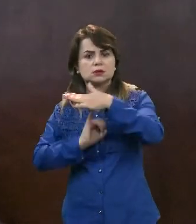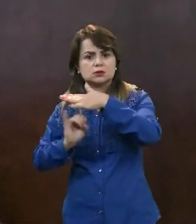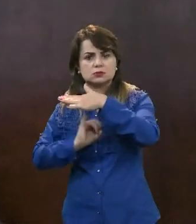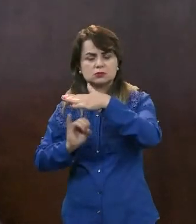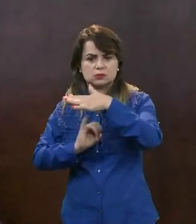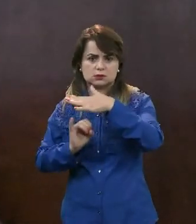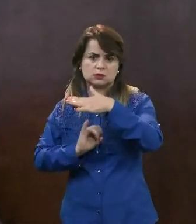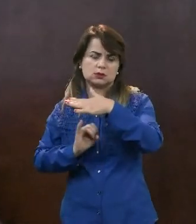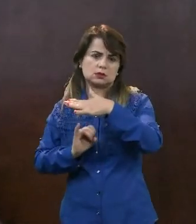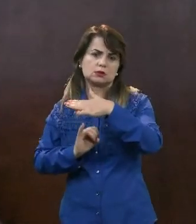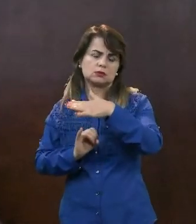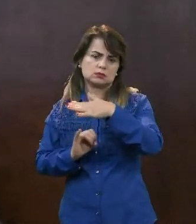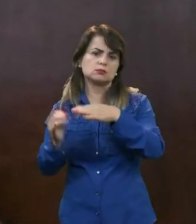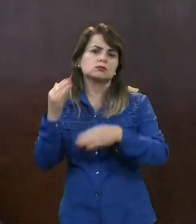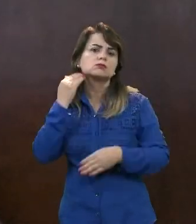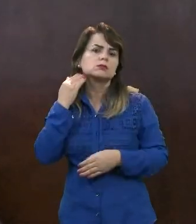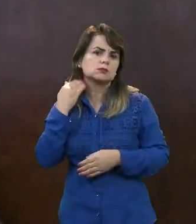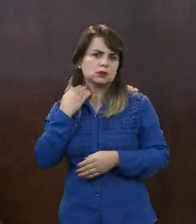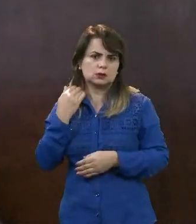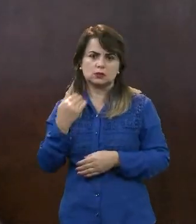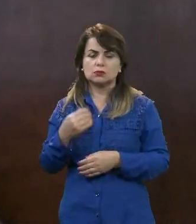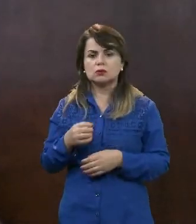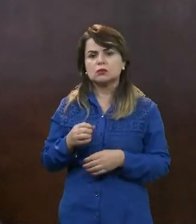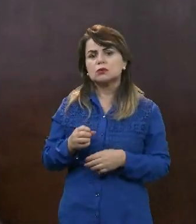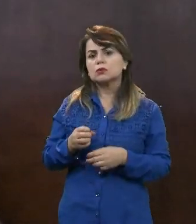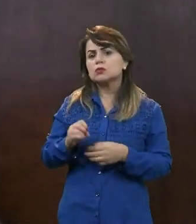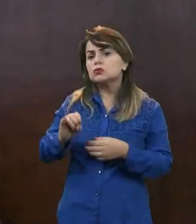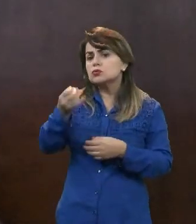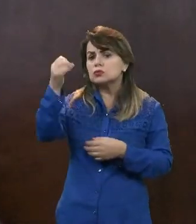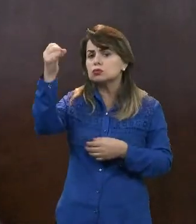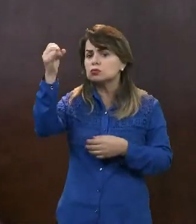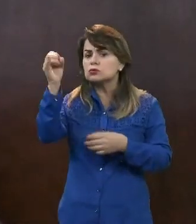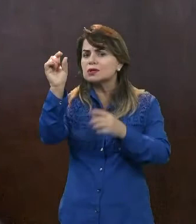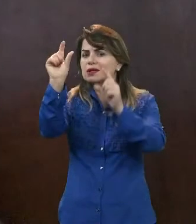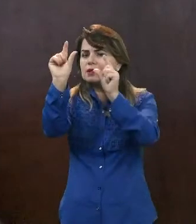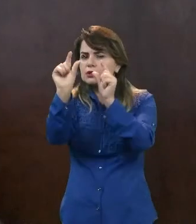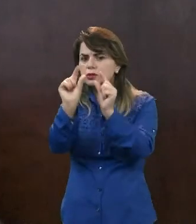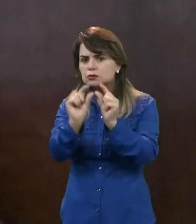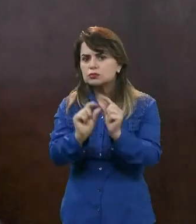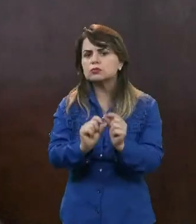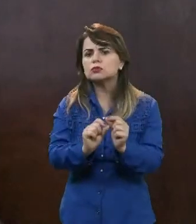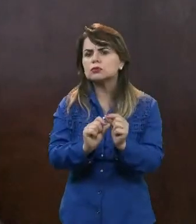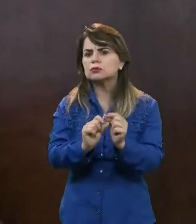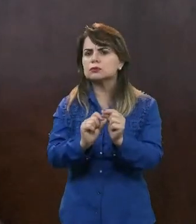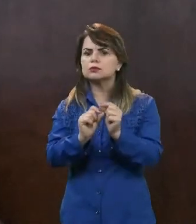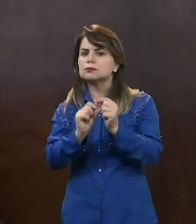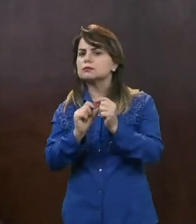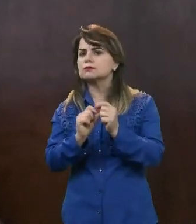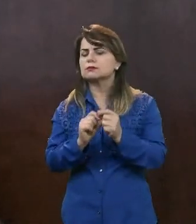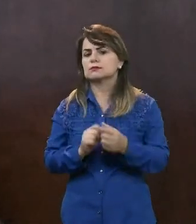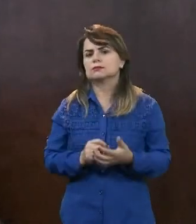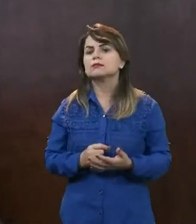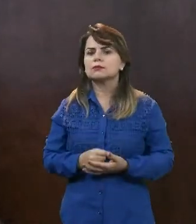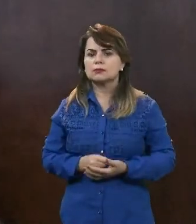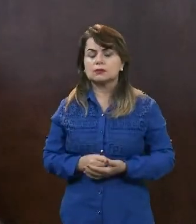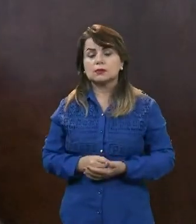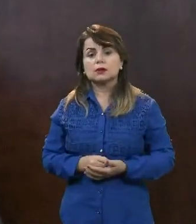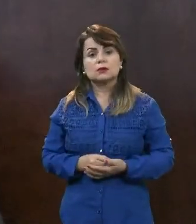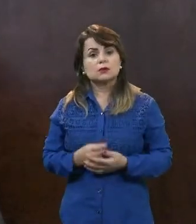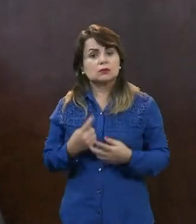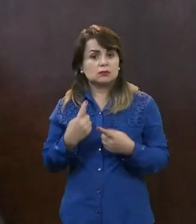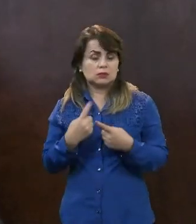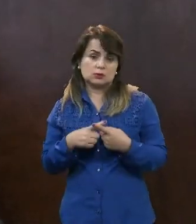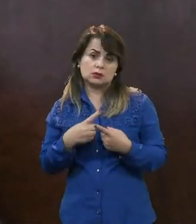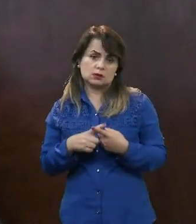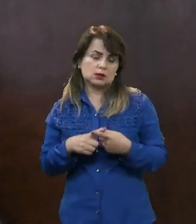colocar a menor taxa de juros possível, pois, como é